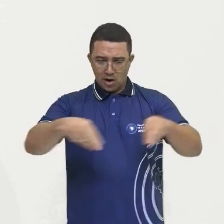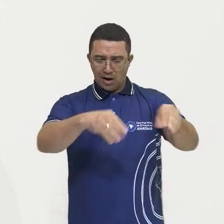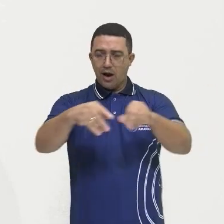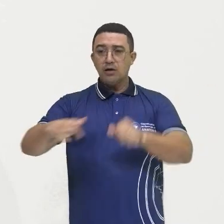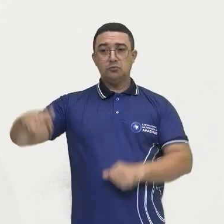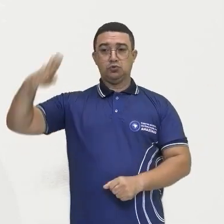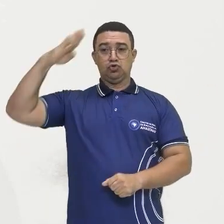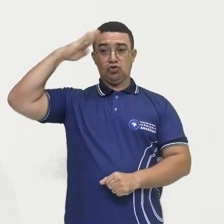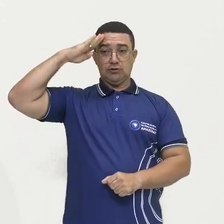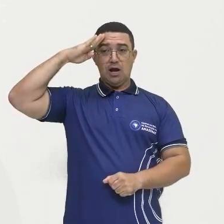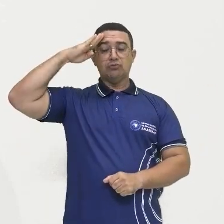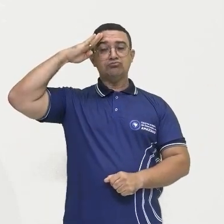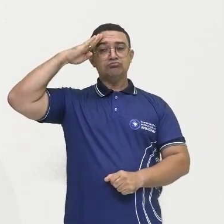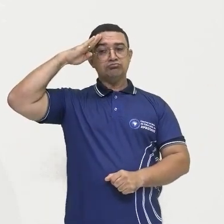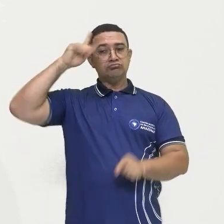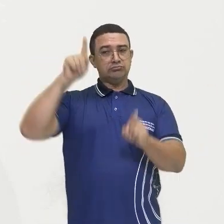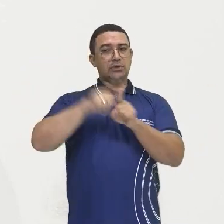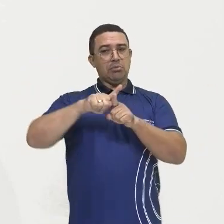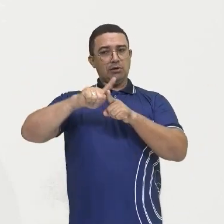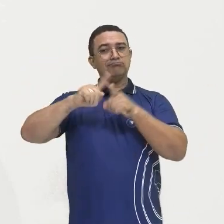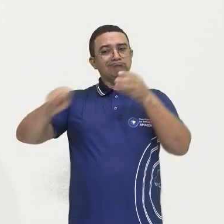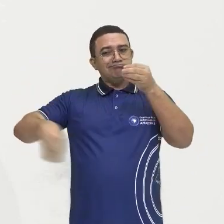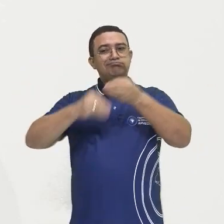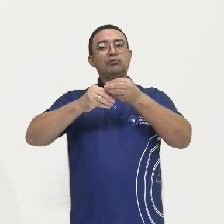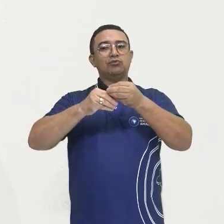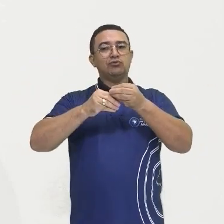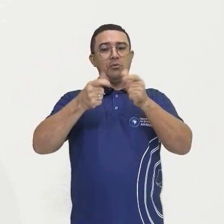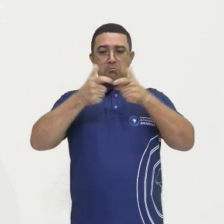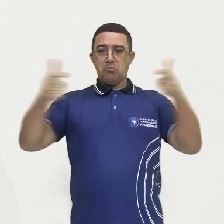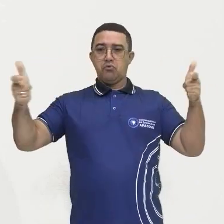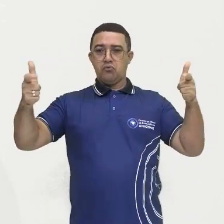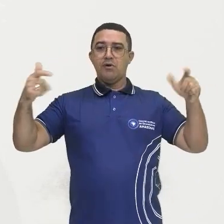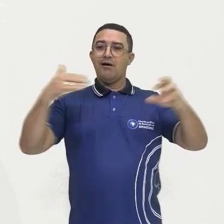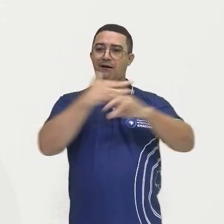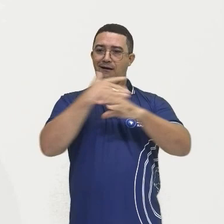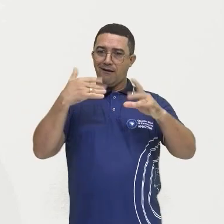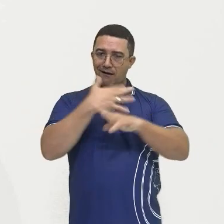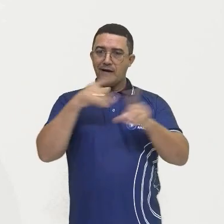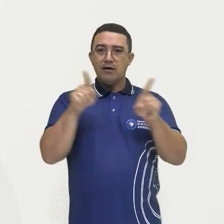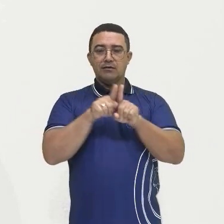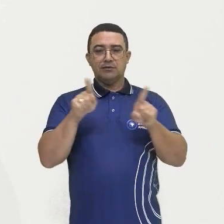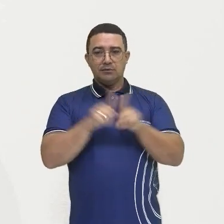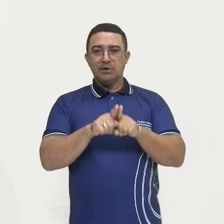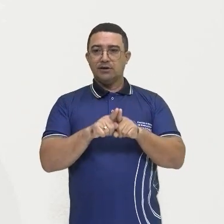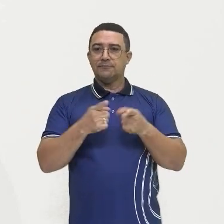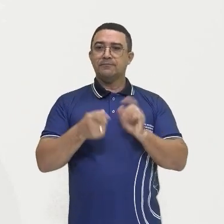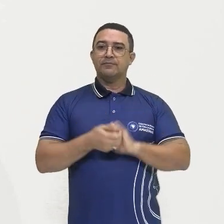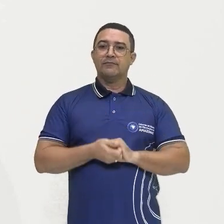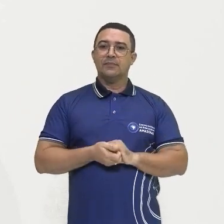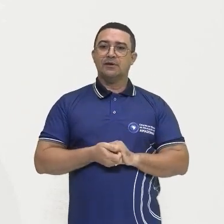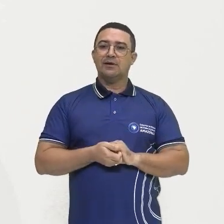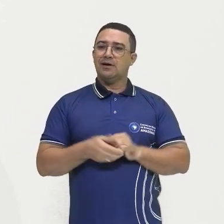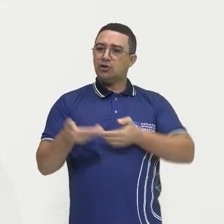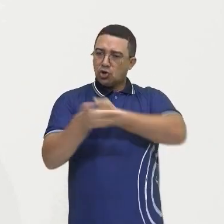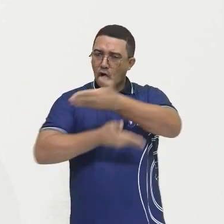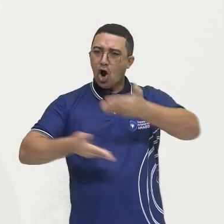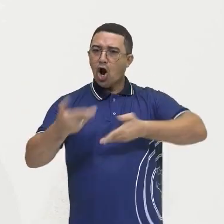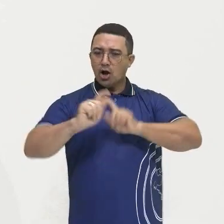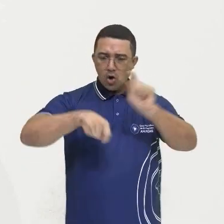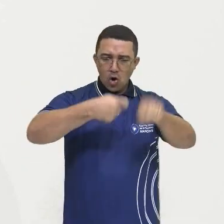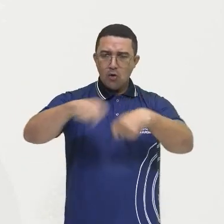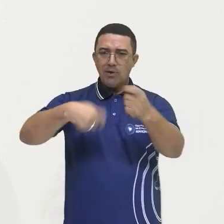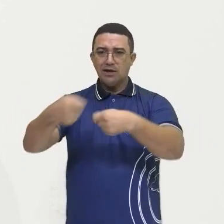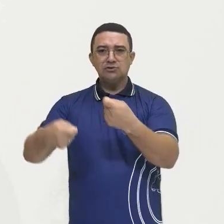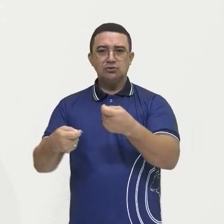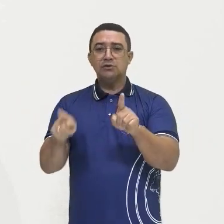para esse processo de urbanização, a implementação do sistema de aviamento e também a construção de